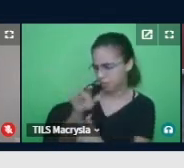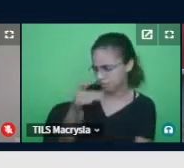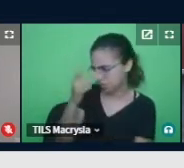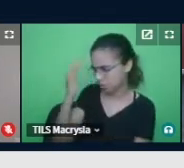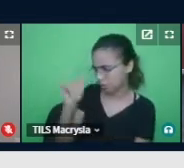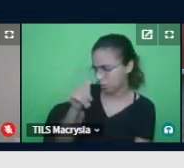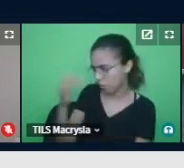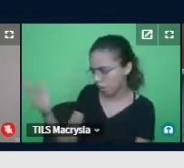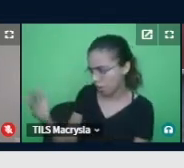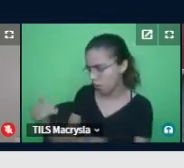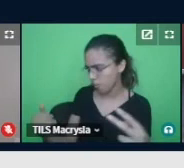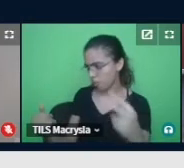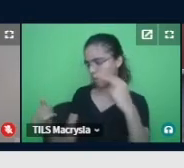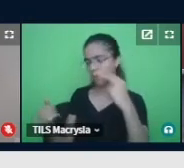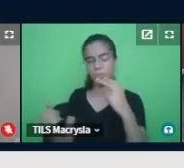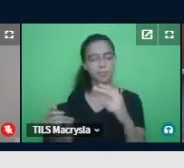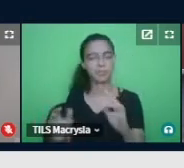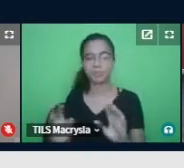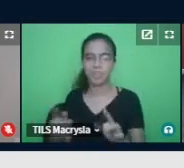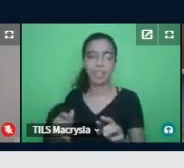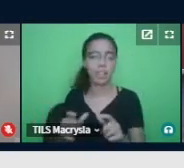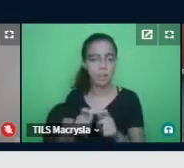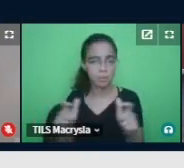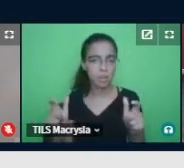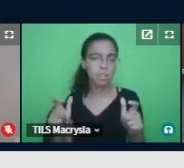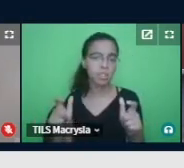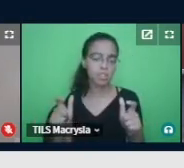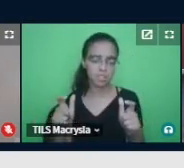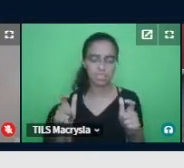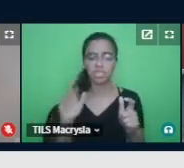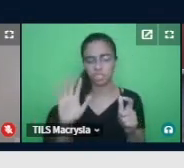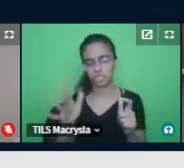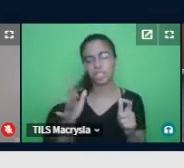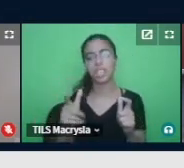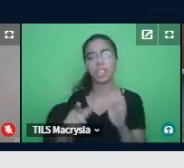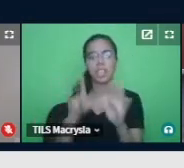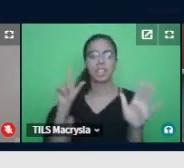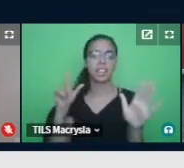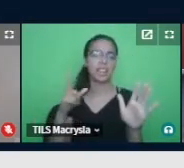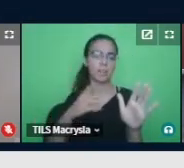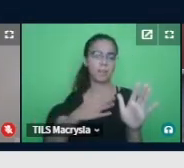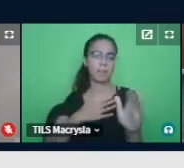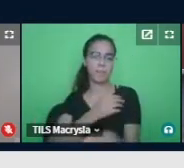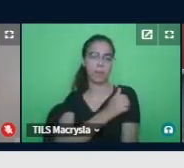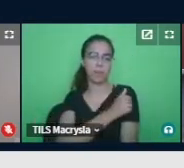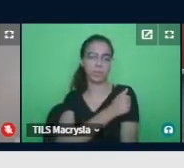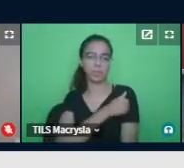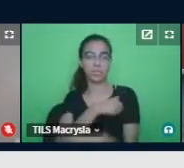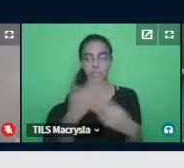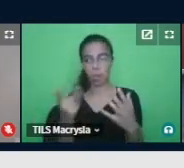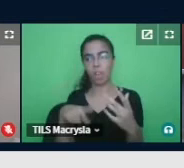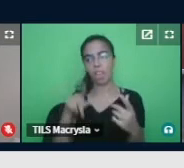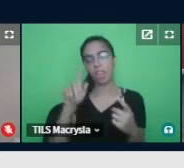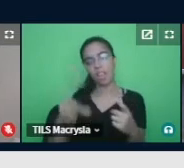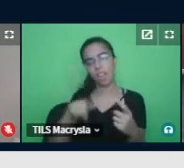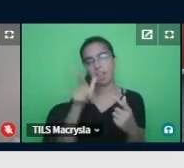visto, porque muitos deles já haviam sido meus alunos, então eu era outra professora ali.